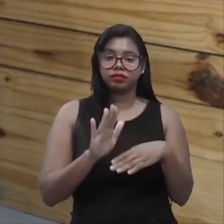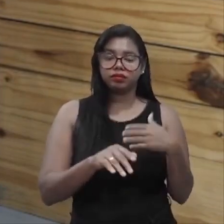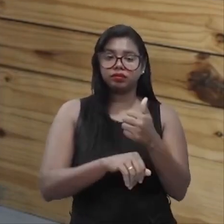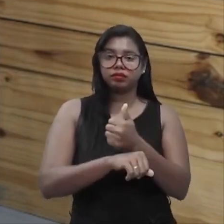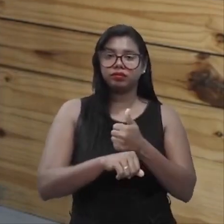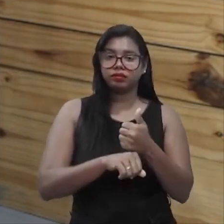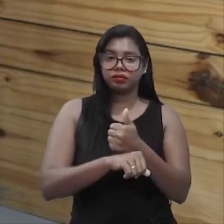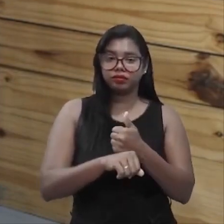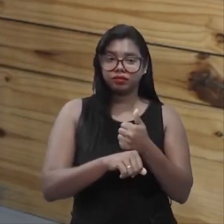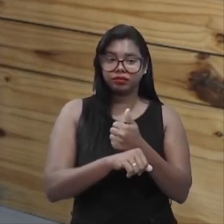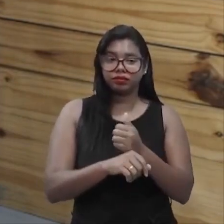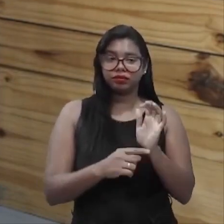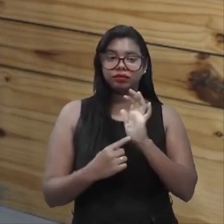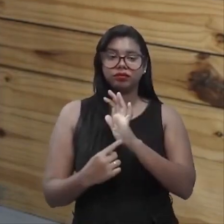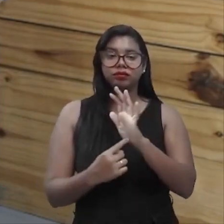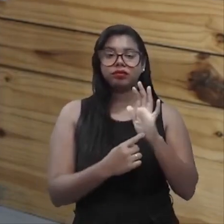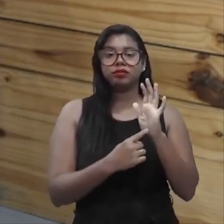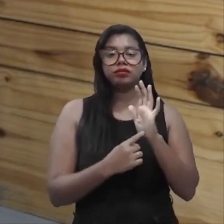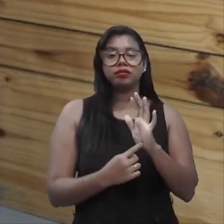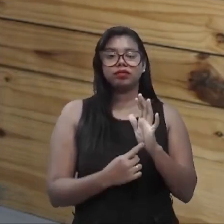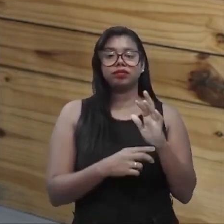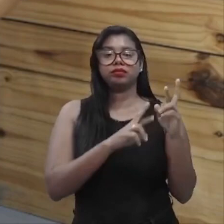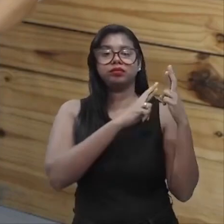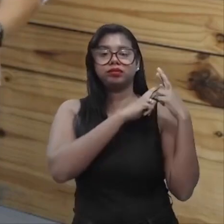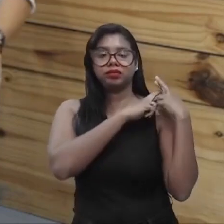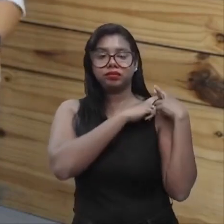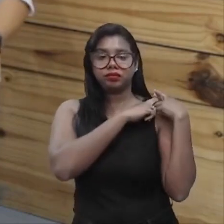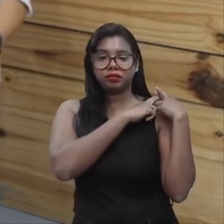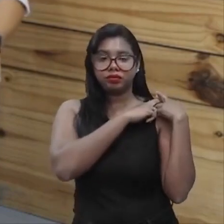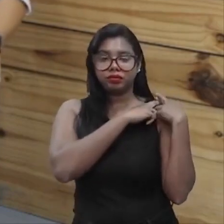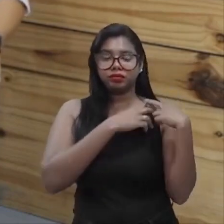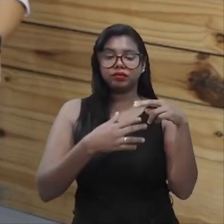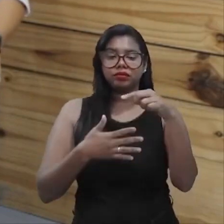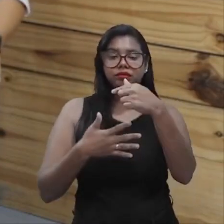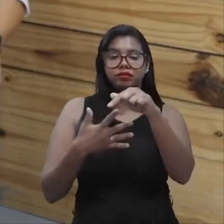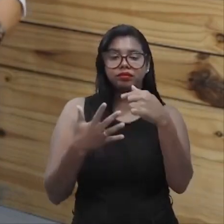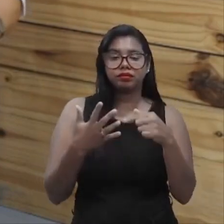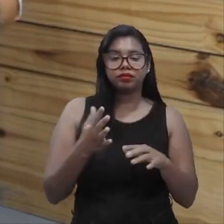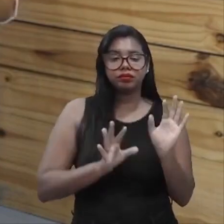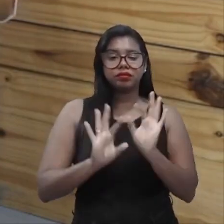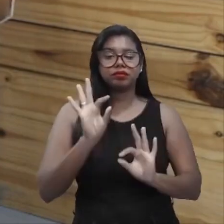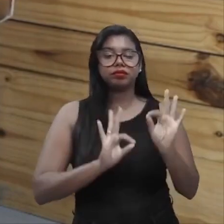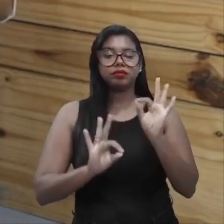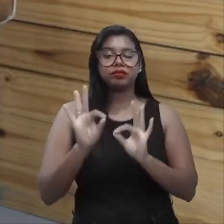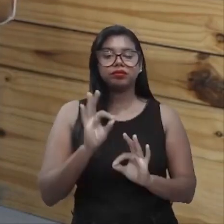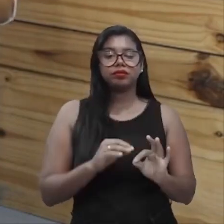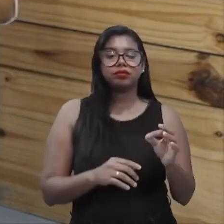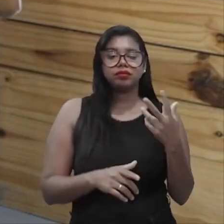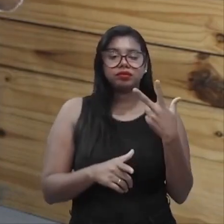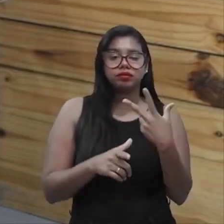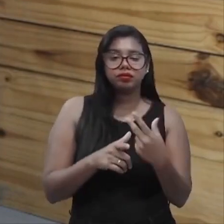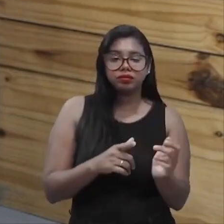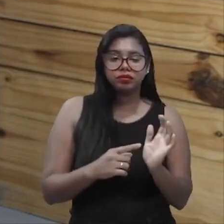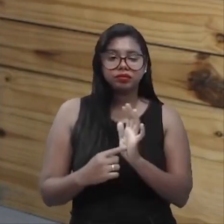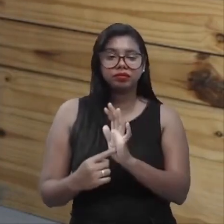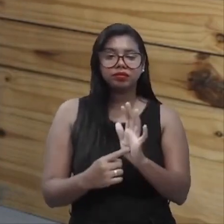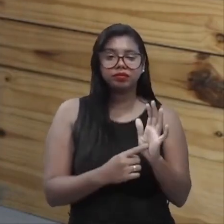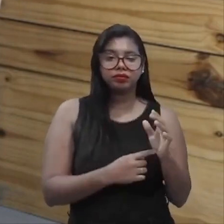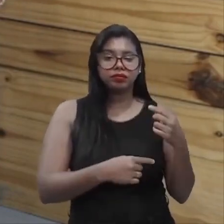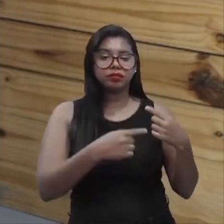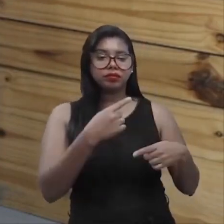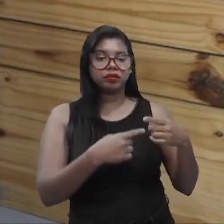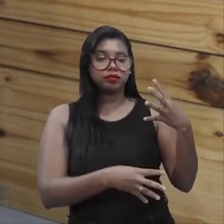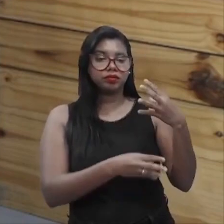acordo com os cargos das áreas funcionais da organização para que consiga alinhar a política,